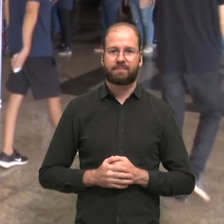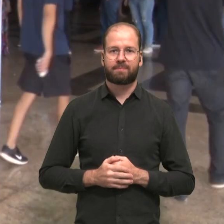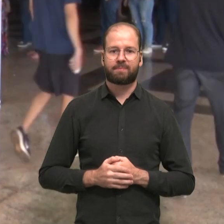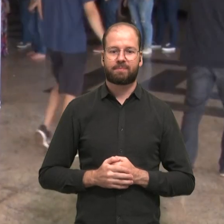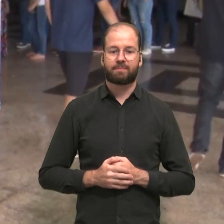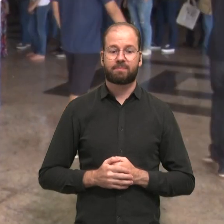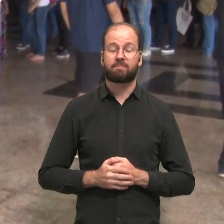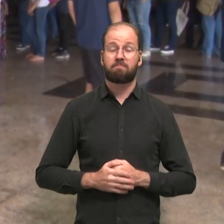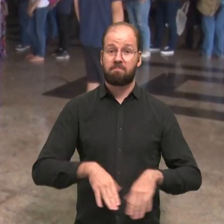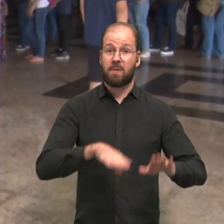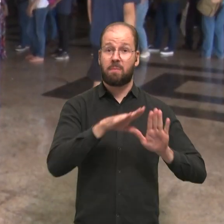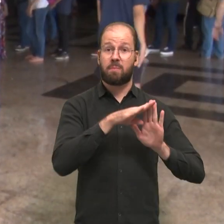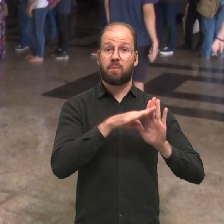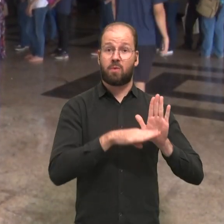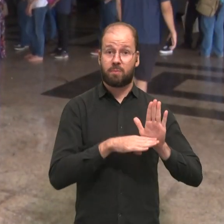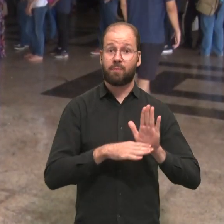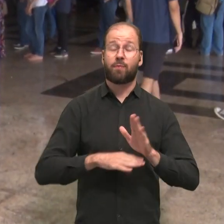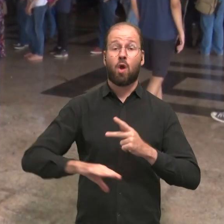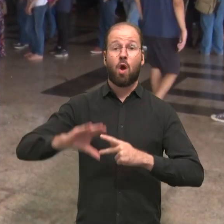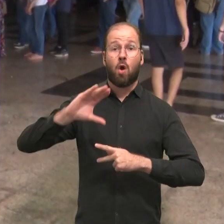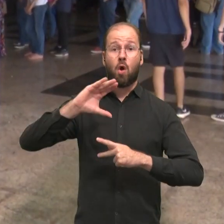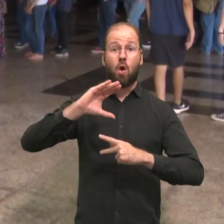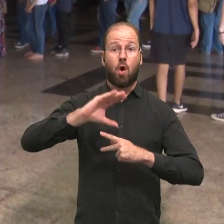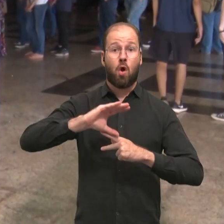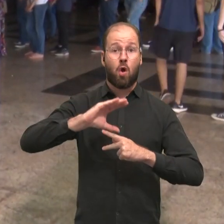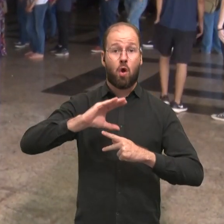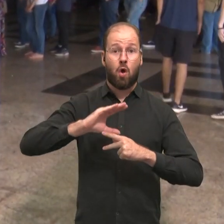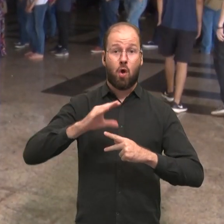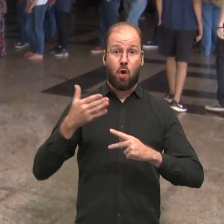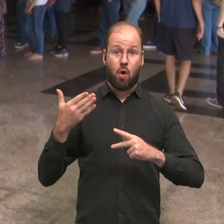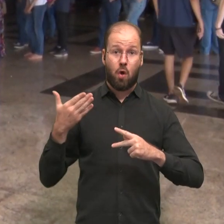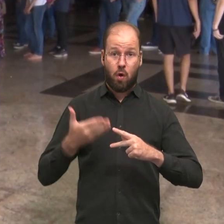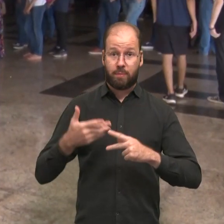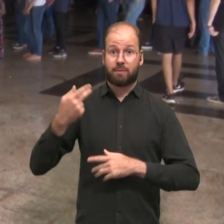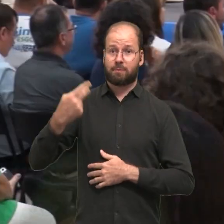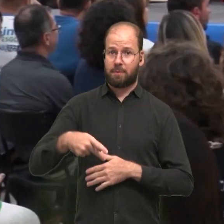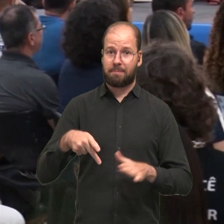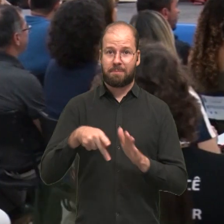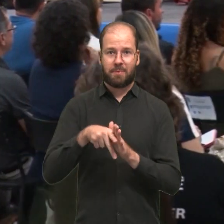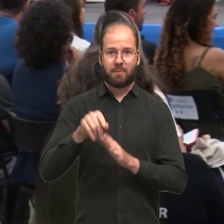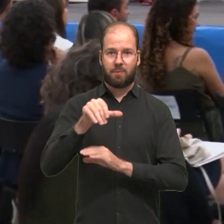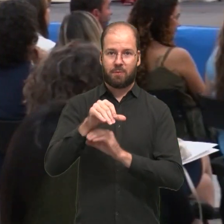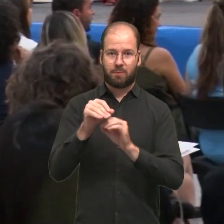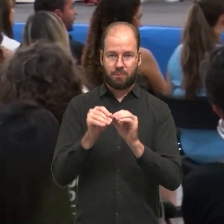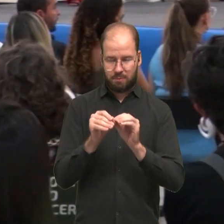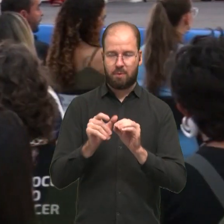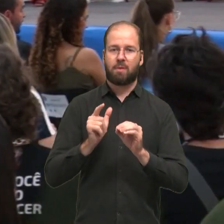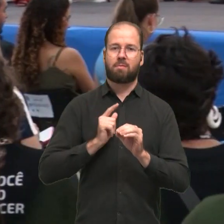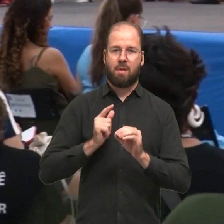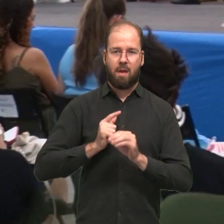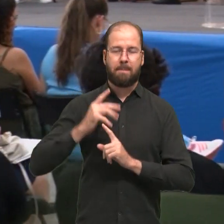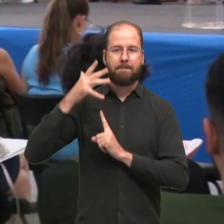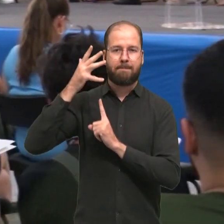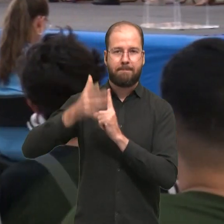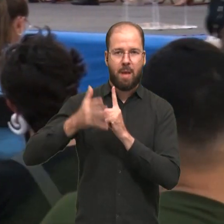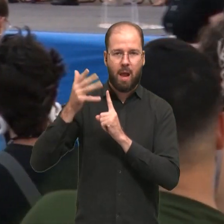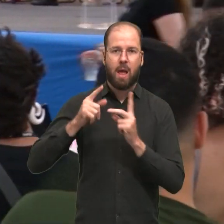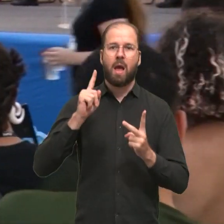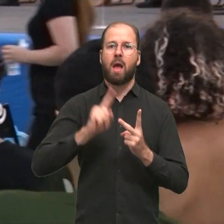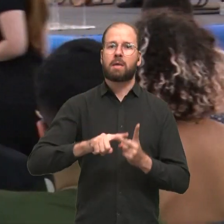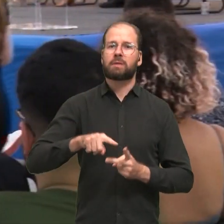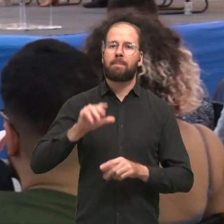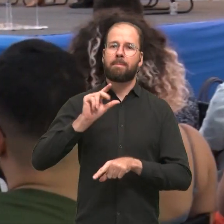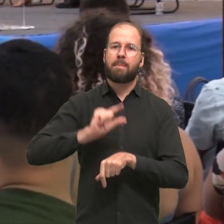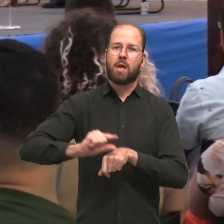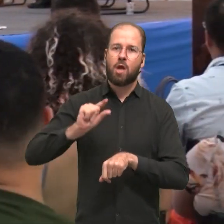Programação do Congresso de Ensino, Pesquisa e Extensão da UFG conta com palestras, minicursos